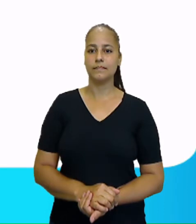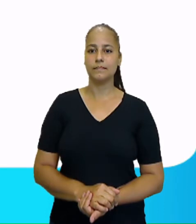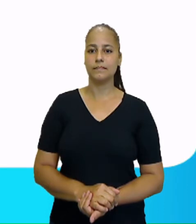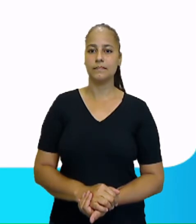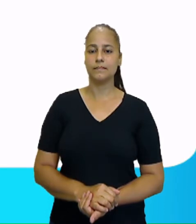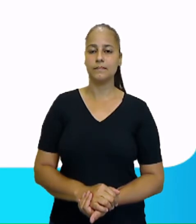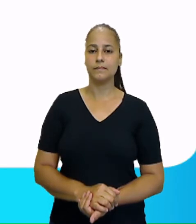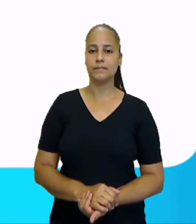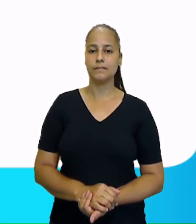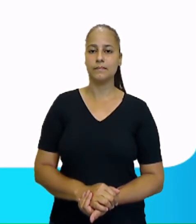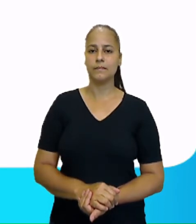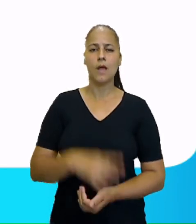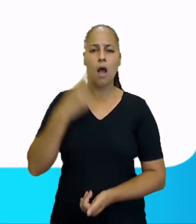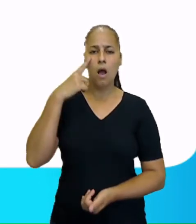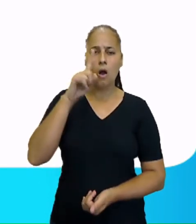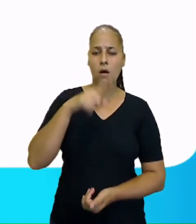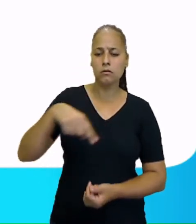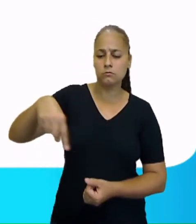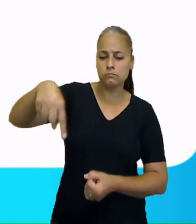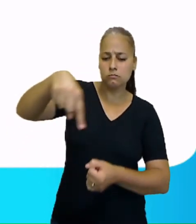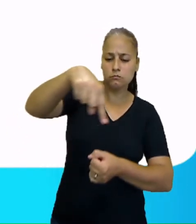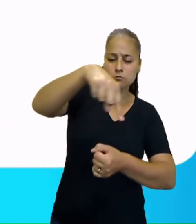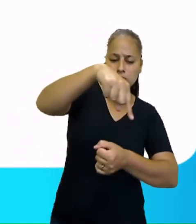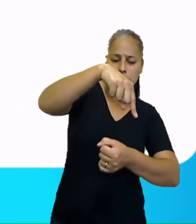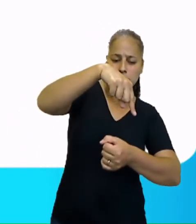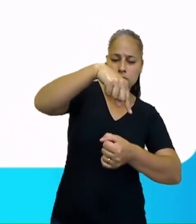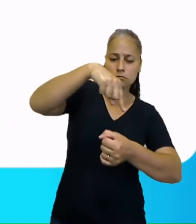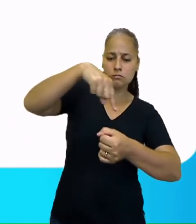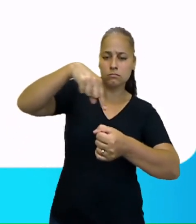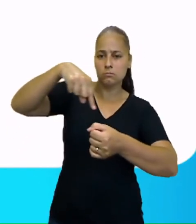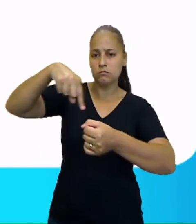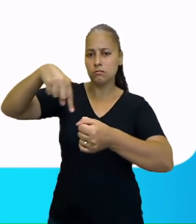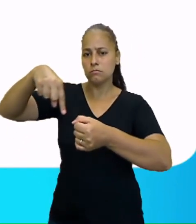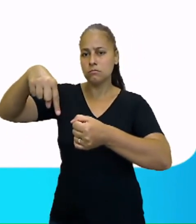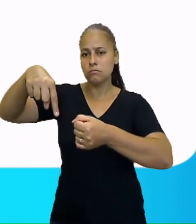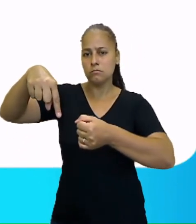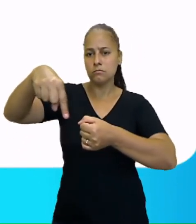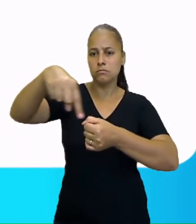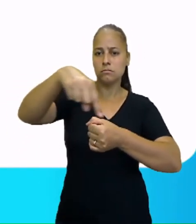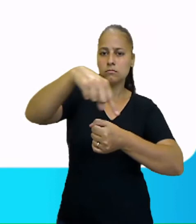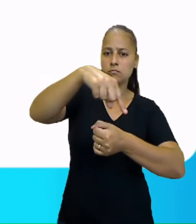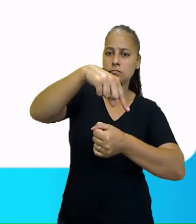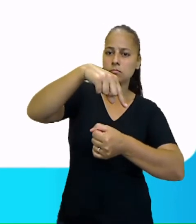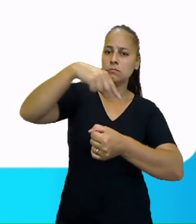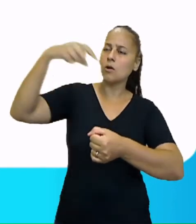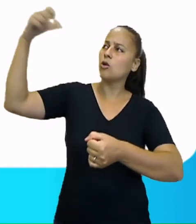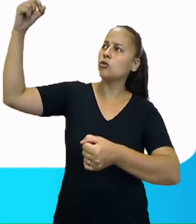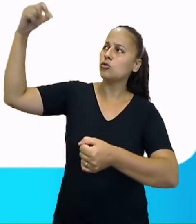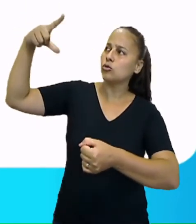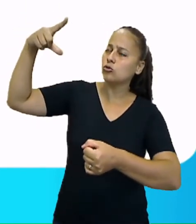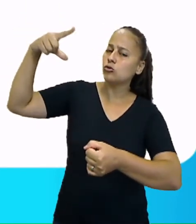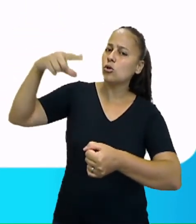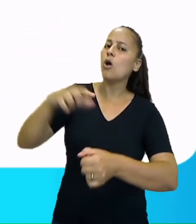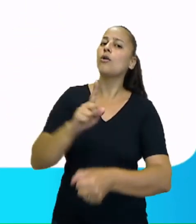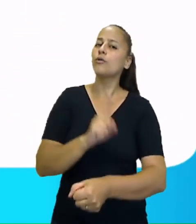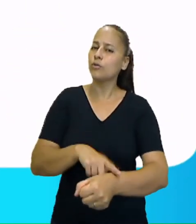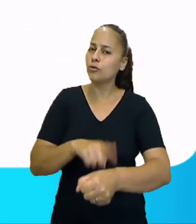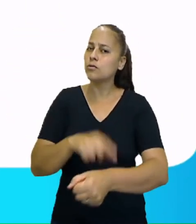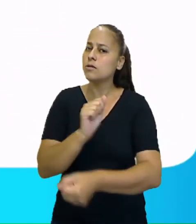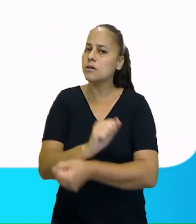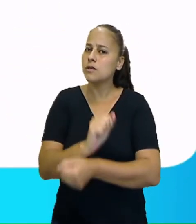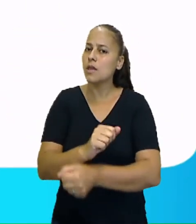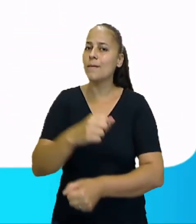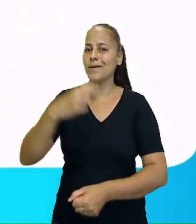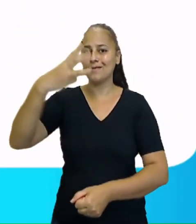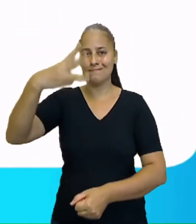Olha só como que ela gira em torno do Sol. É dessa forma. E essa volta que ela